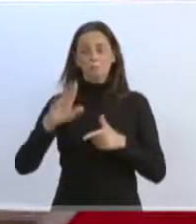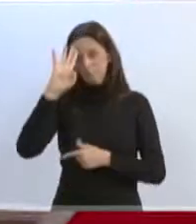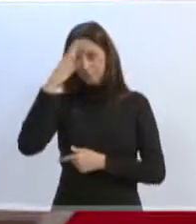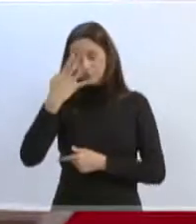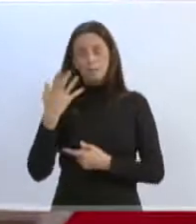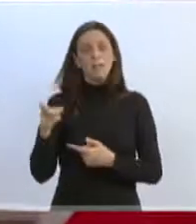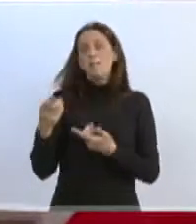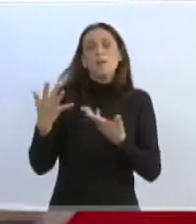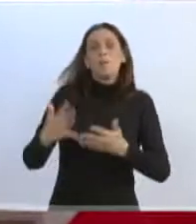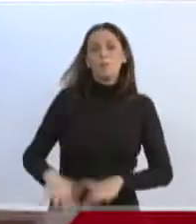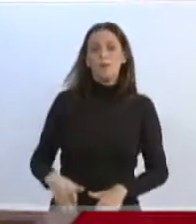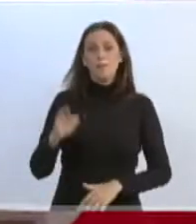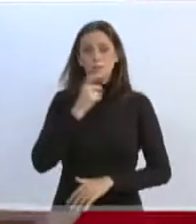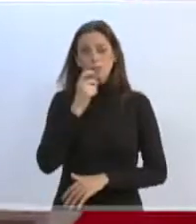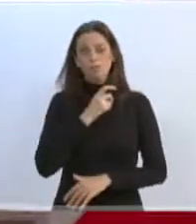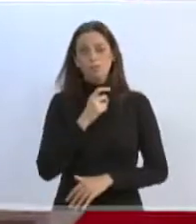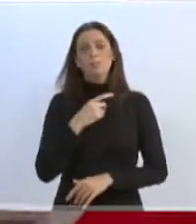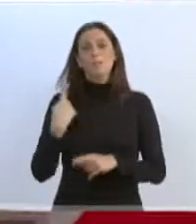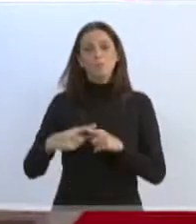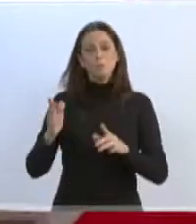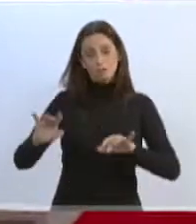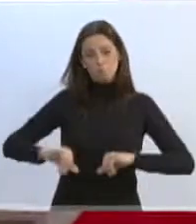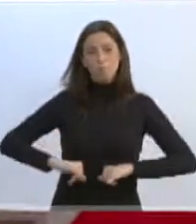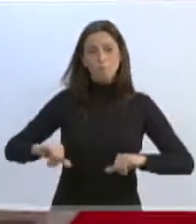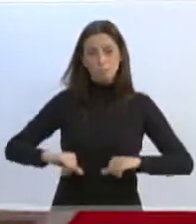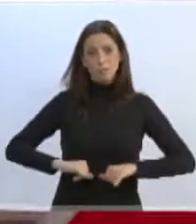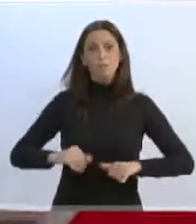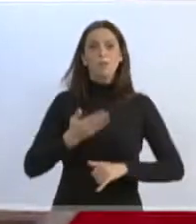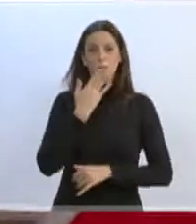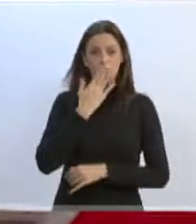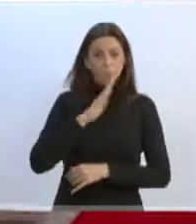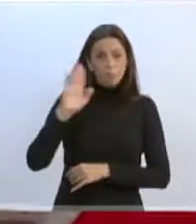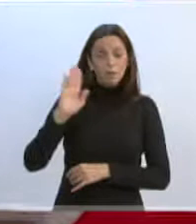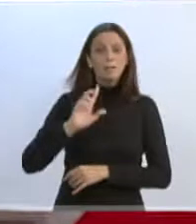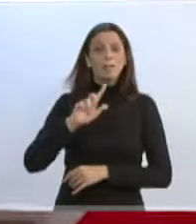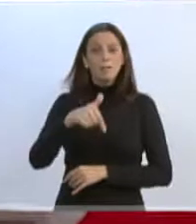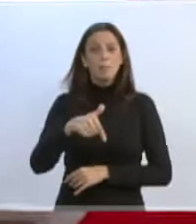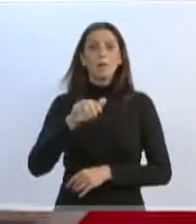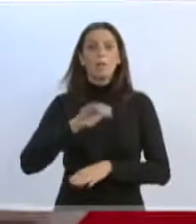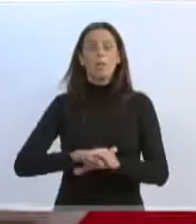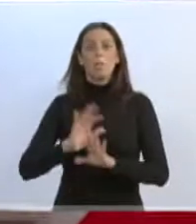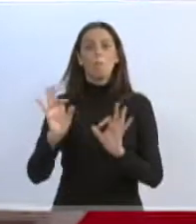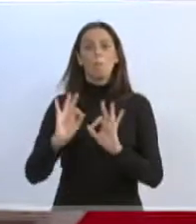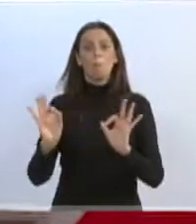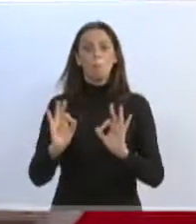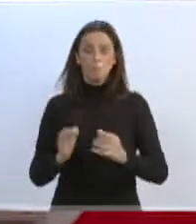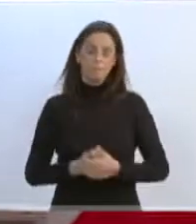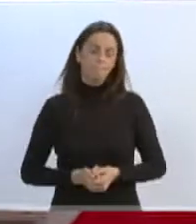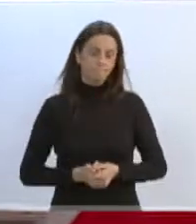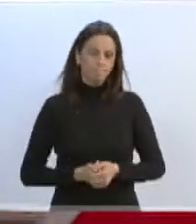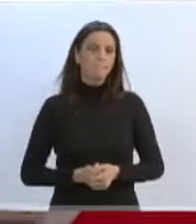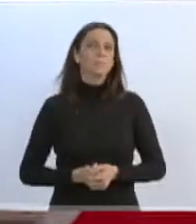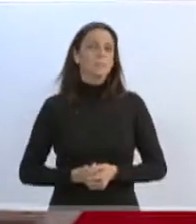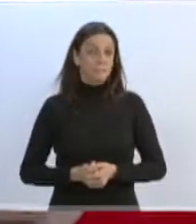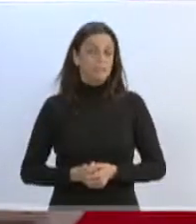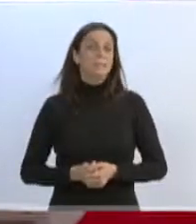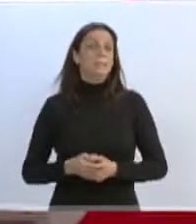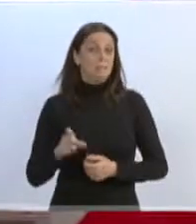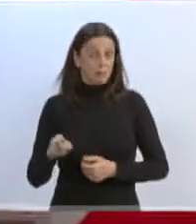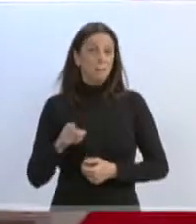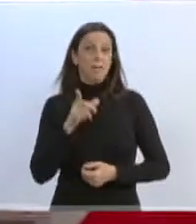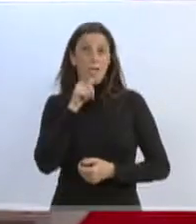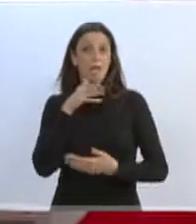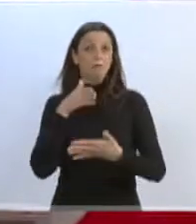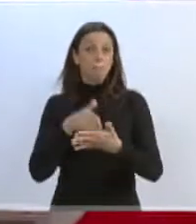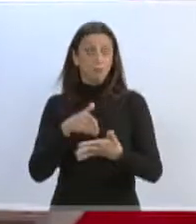mentiras, mas verdades, pois não é nada o que pedem comparado ao que representa, vereador Matias, para todo o Vale do Itajaí, essa barragem, a maior do